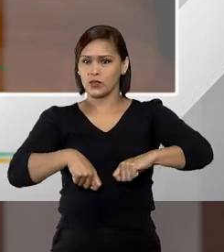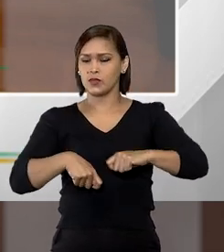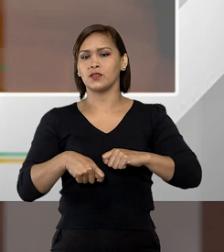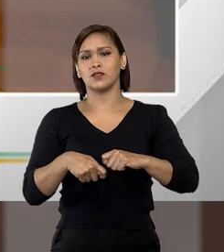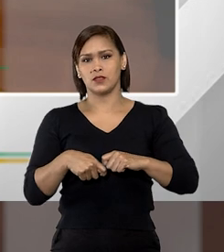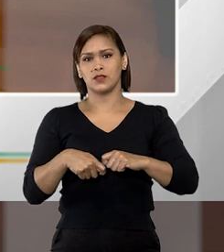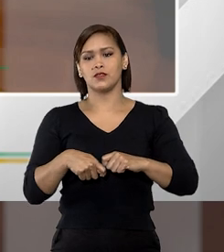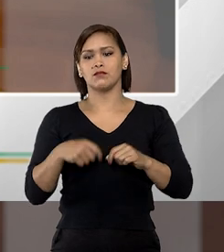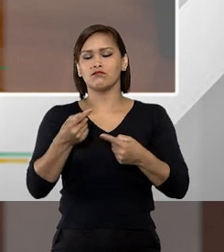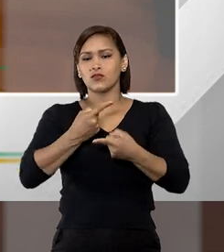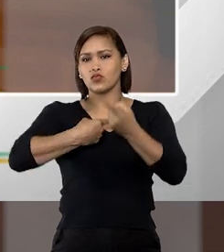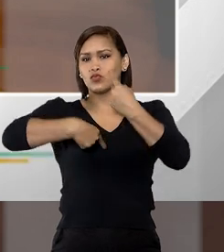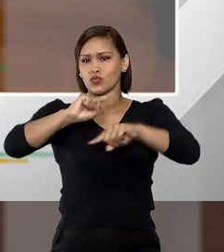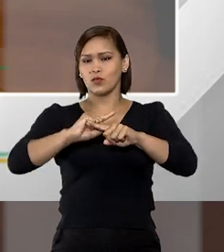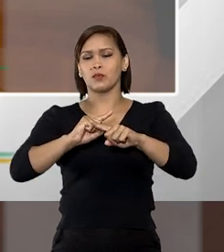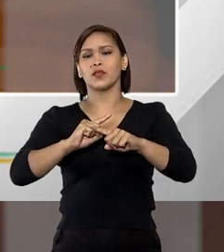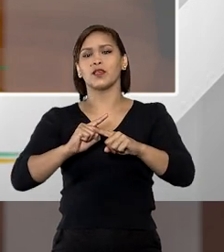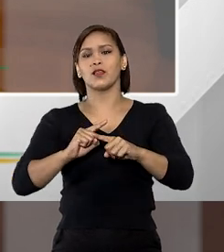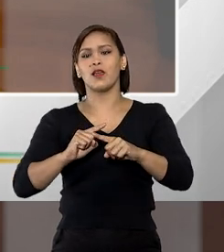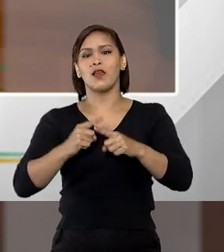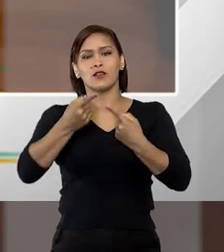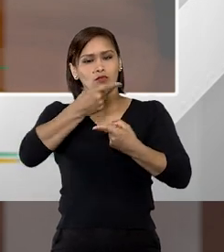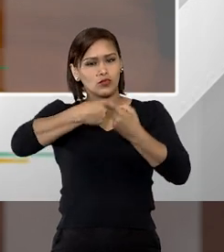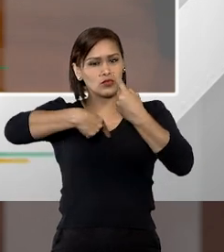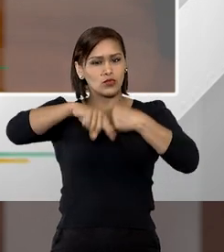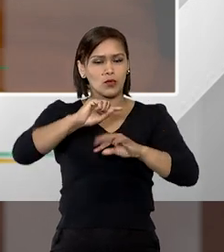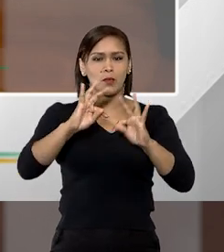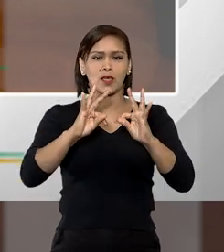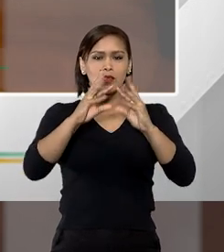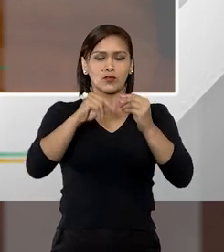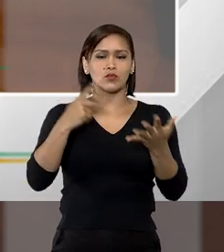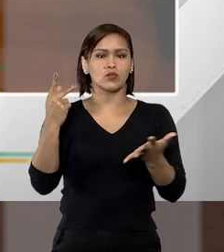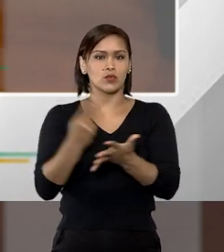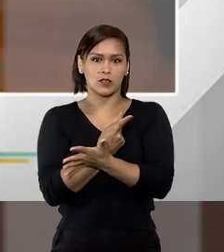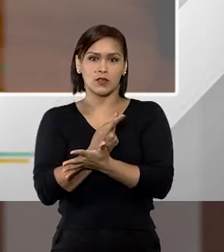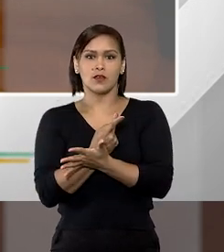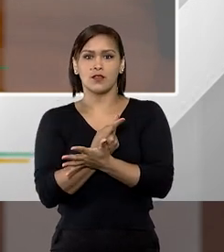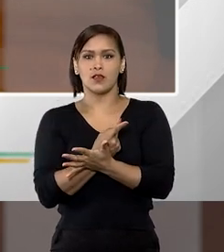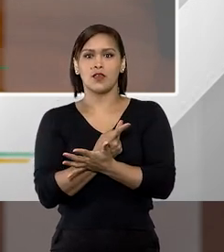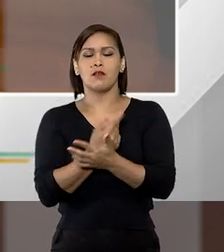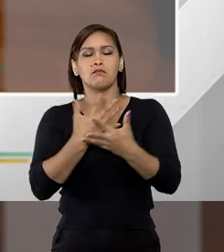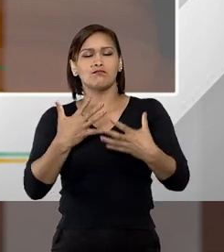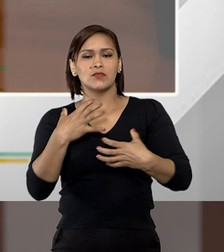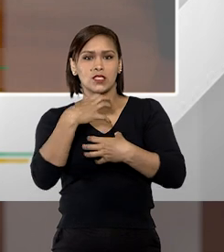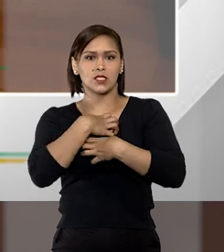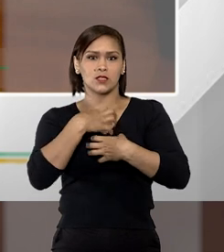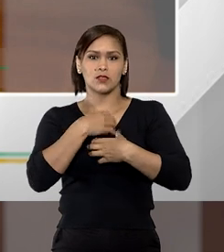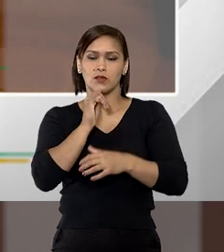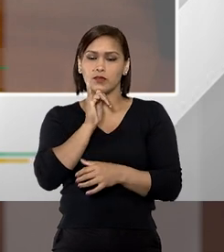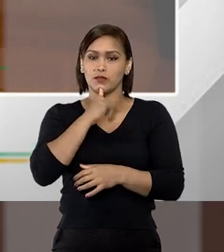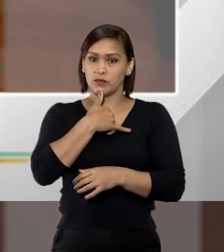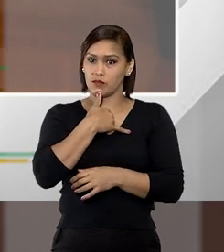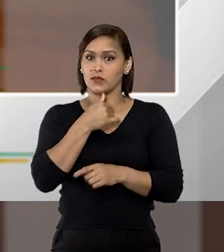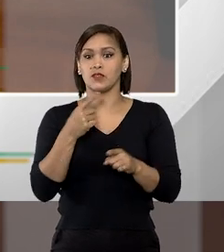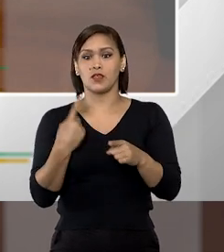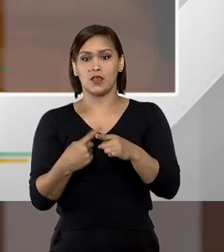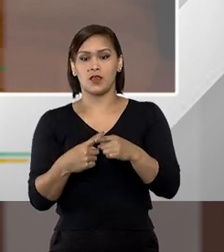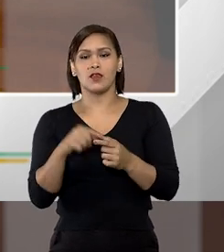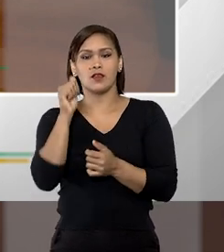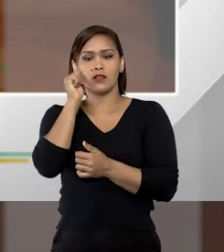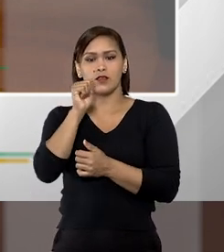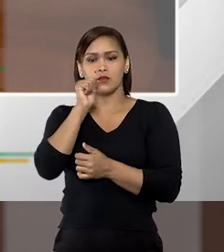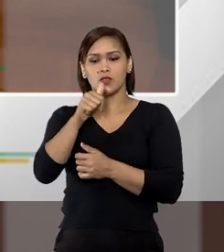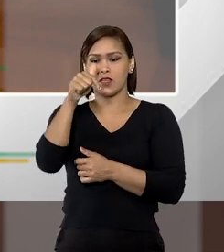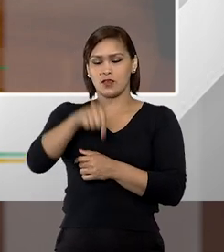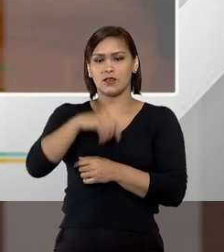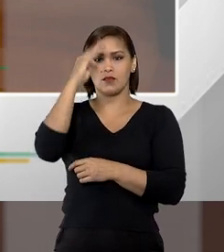superar esse fenômeno, né, de dar volta de mudar essa condição muito desconfortável que é a situação das mulheres no